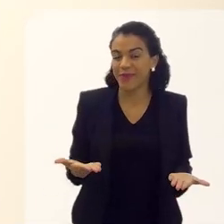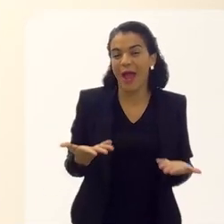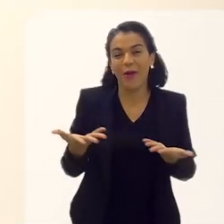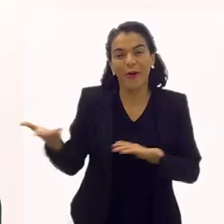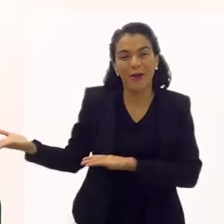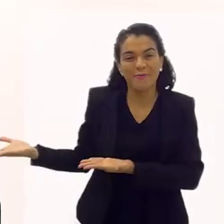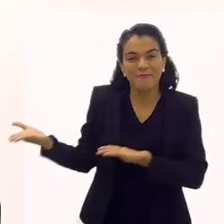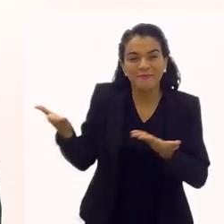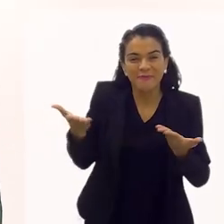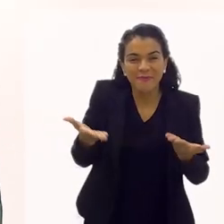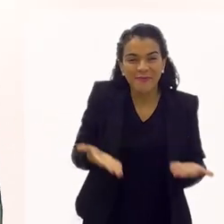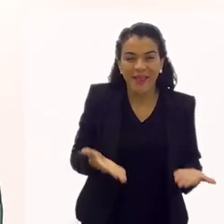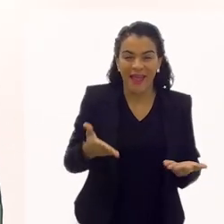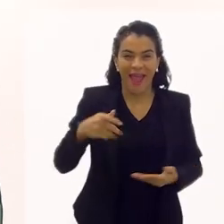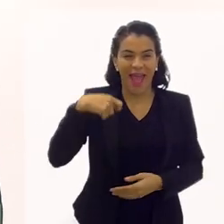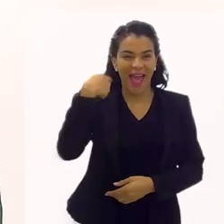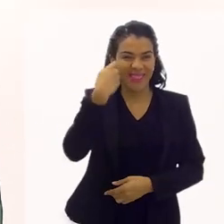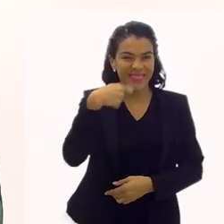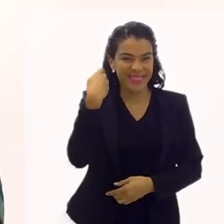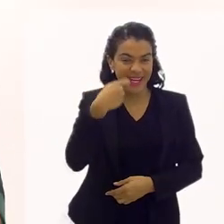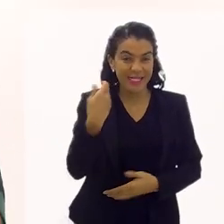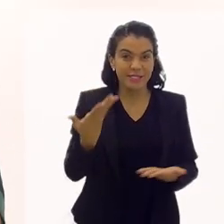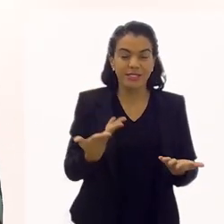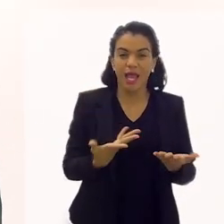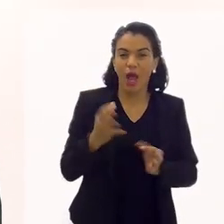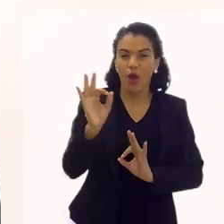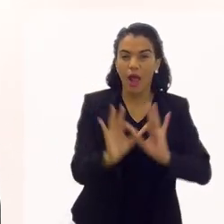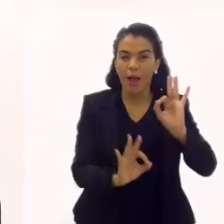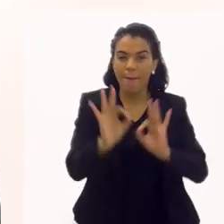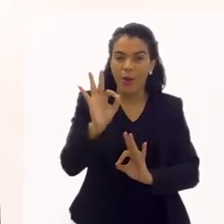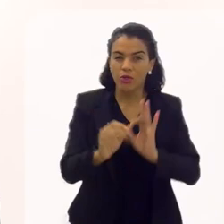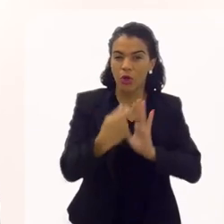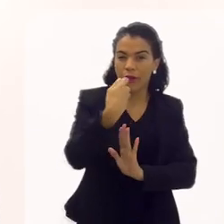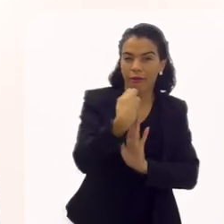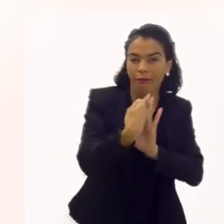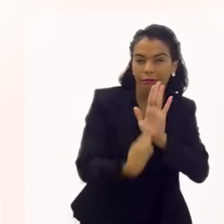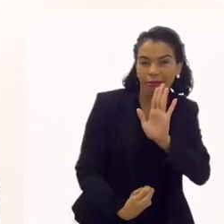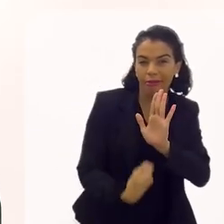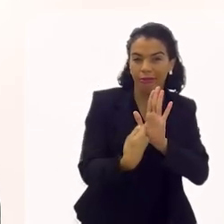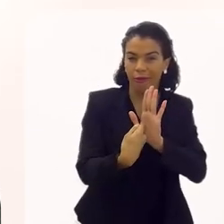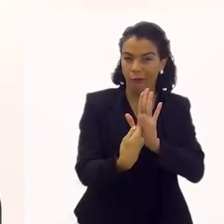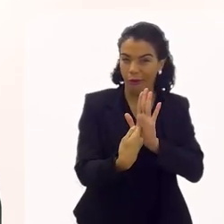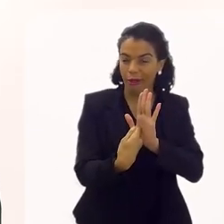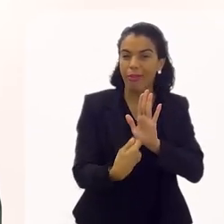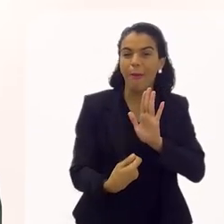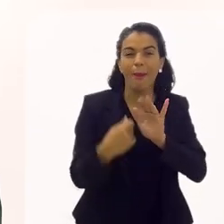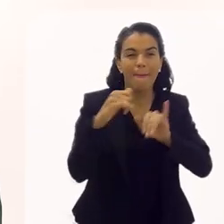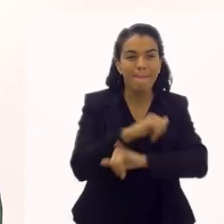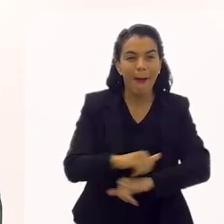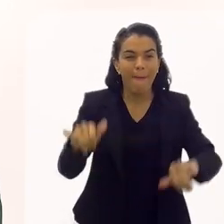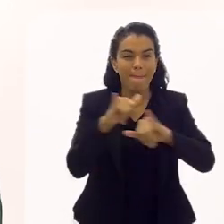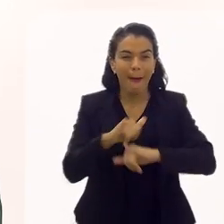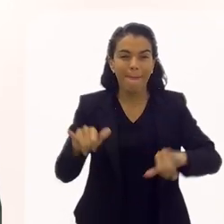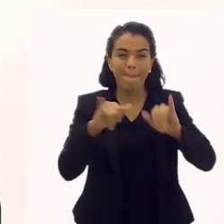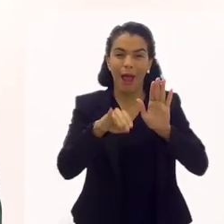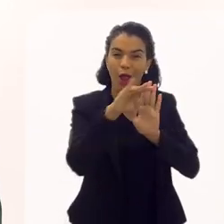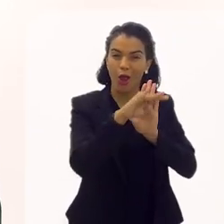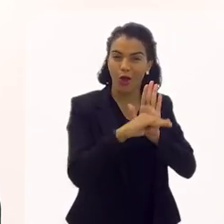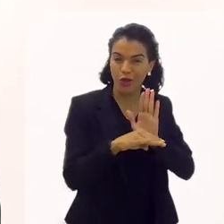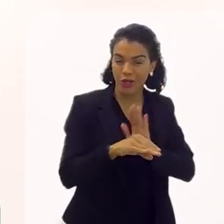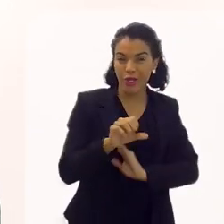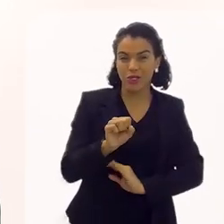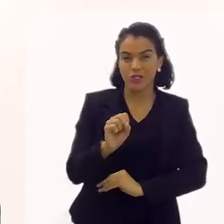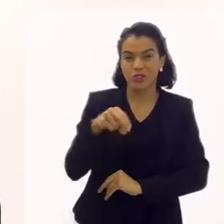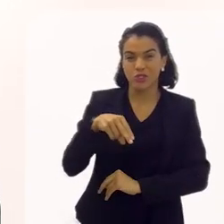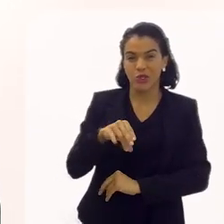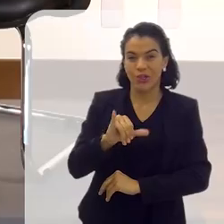Então, recebendo aqui essa grande atriz e agora produtora, editora nossa, formadora de conteúdo, Sonia